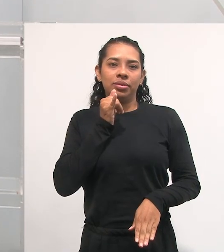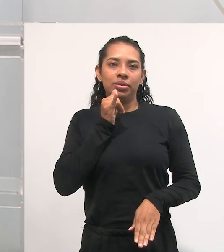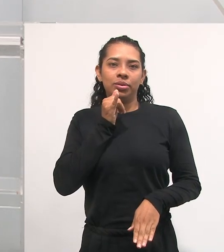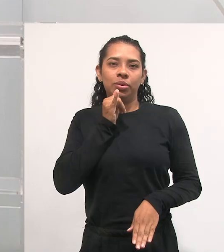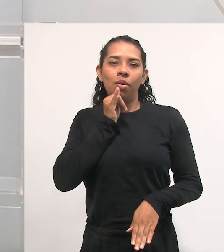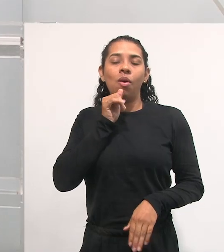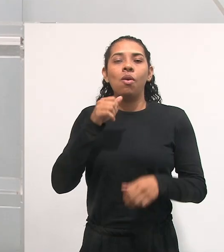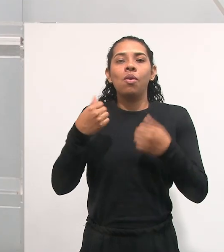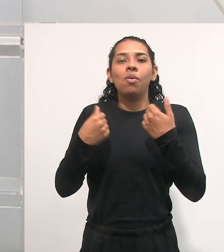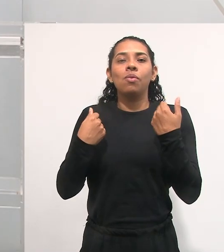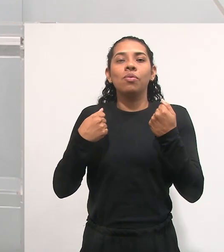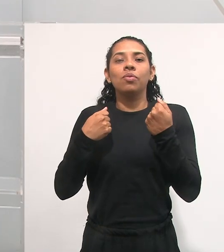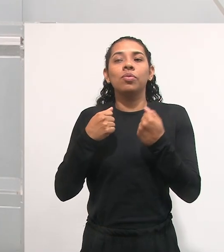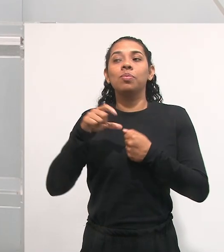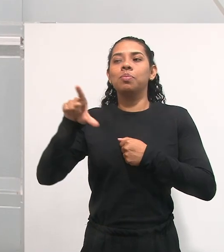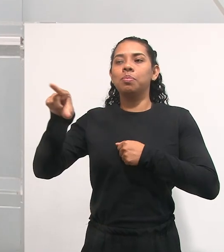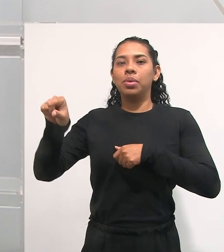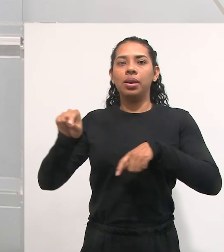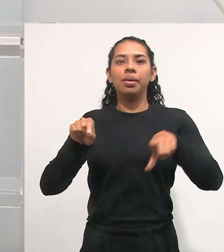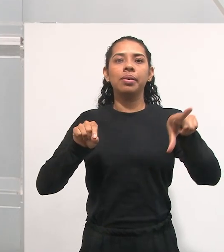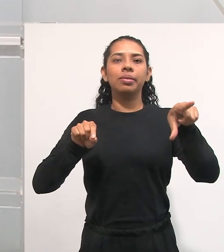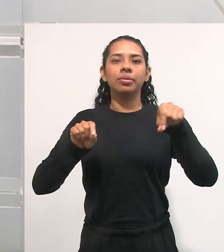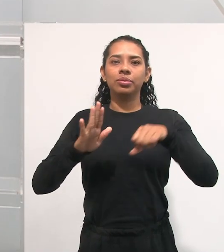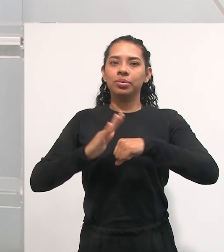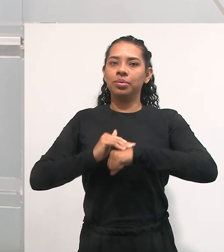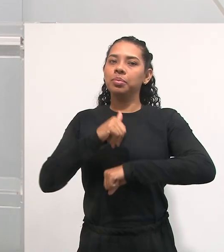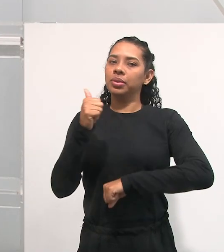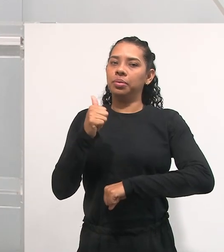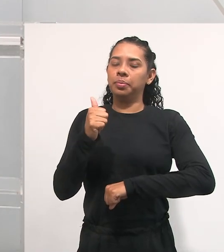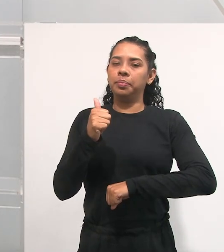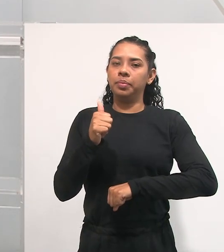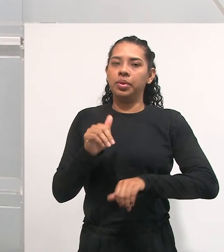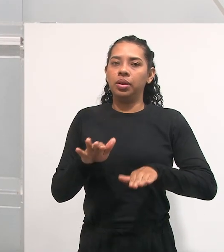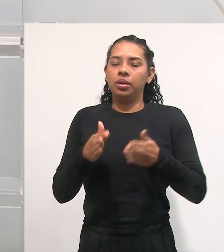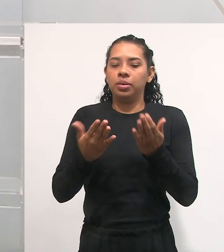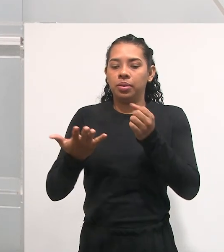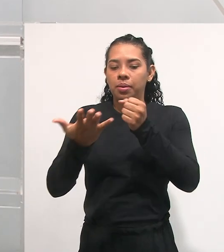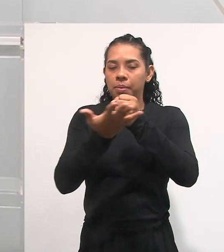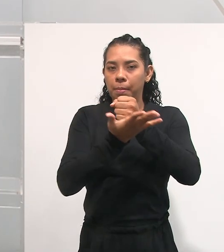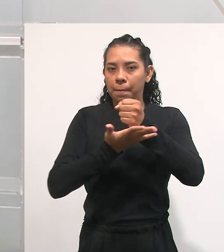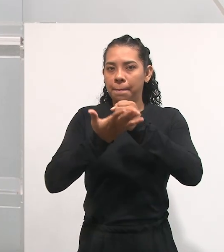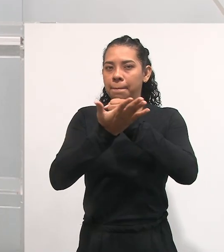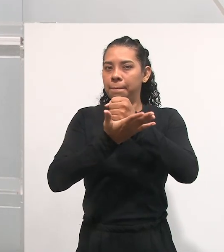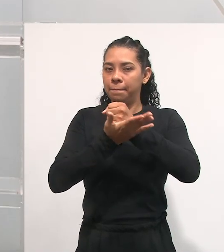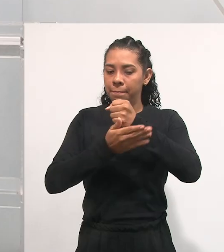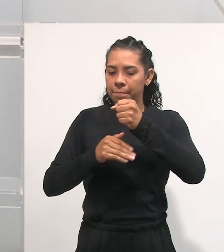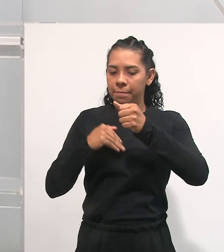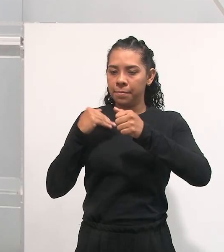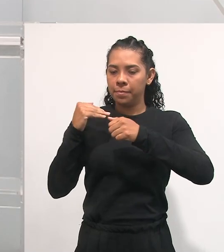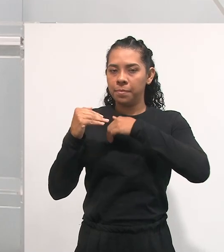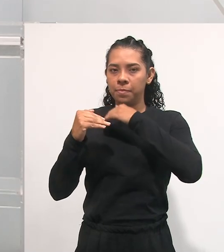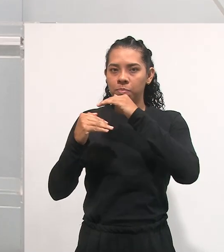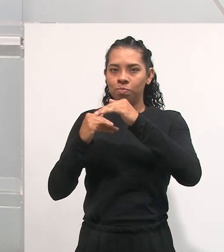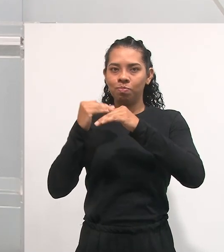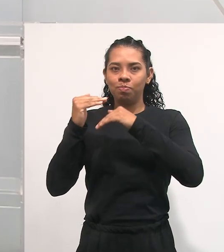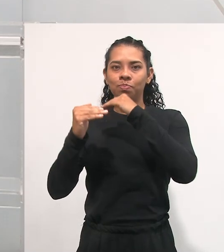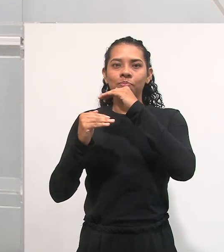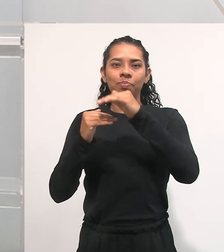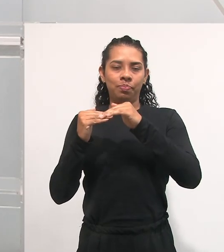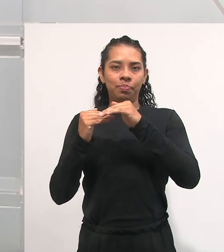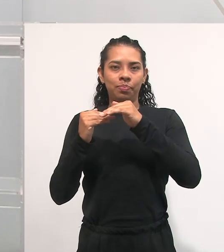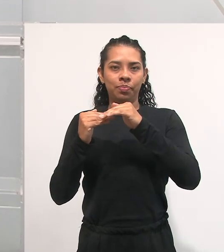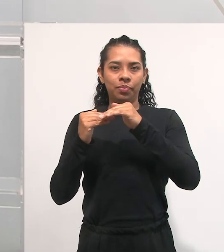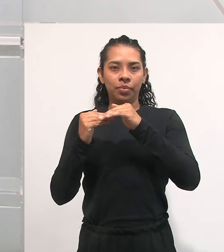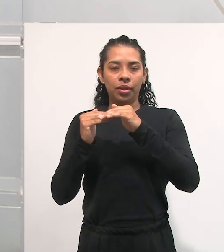tome uma decisão. A maior parte, a essência do processo avaliativo